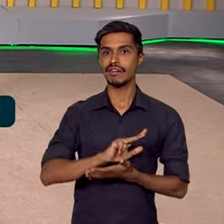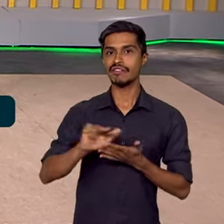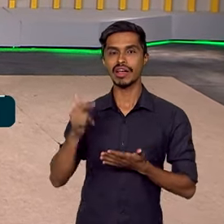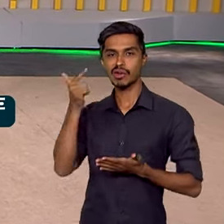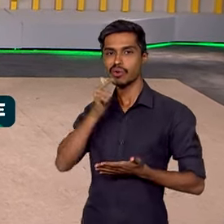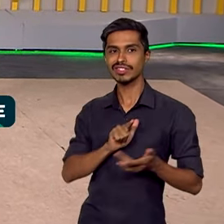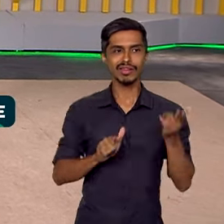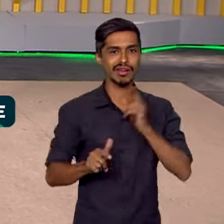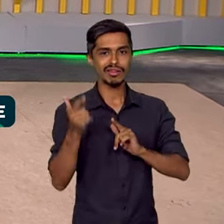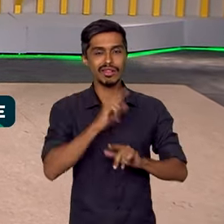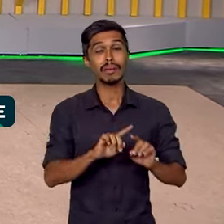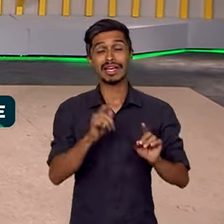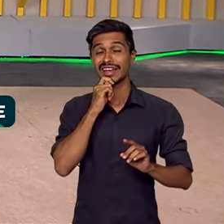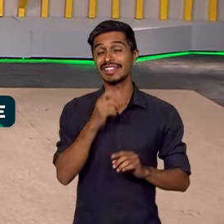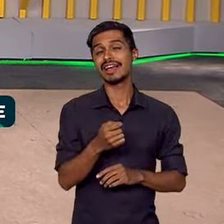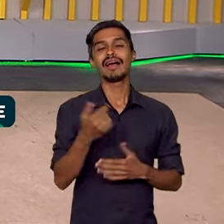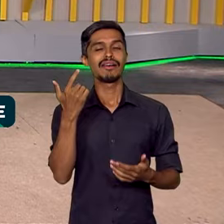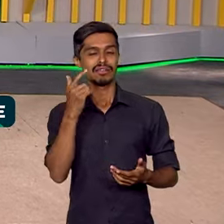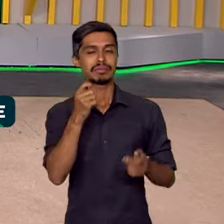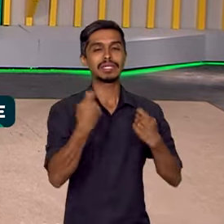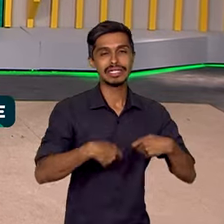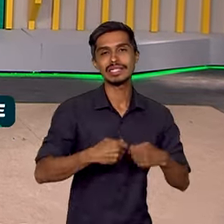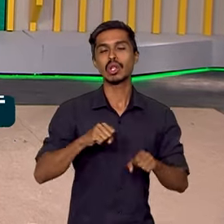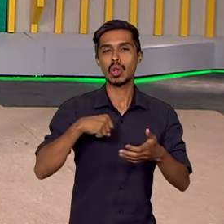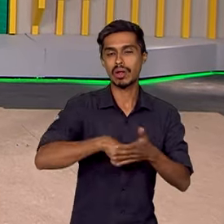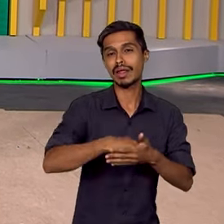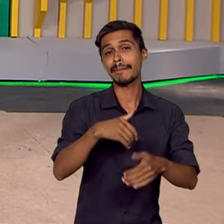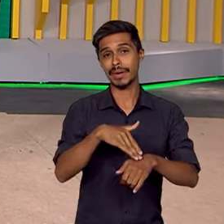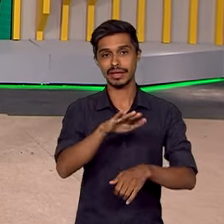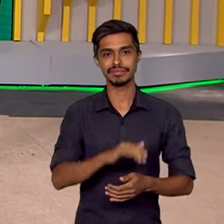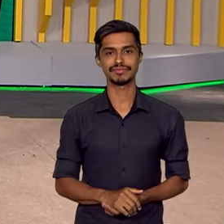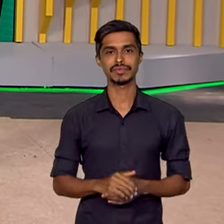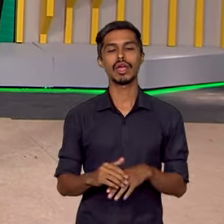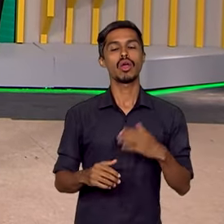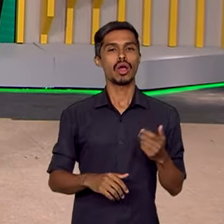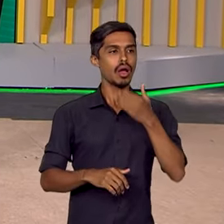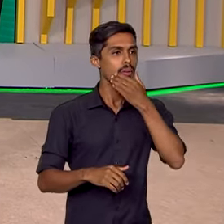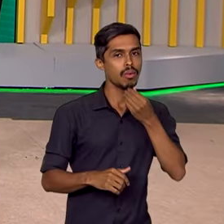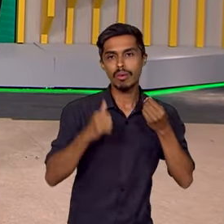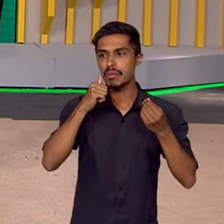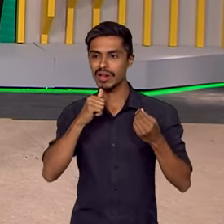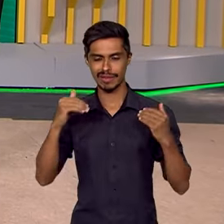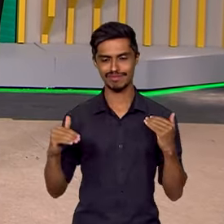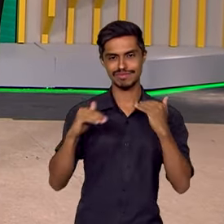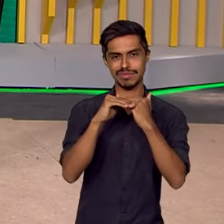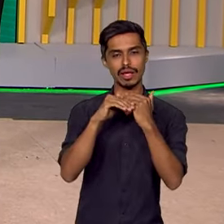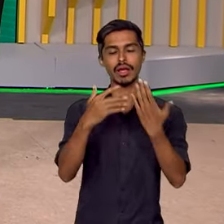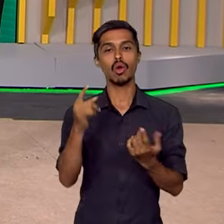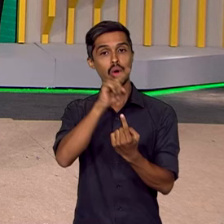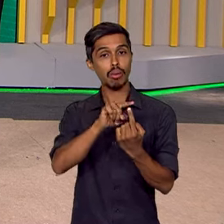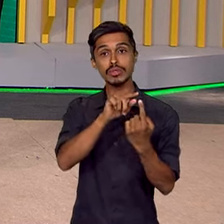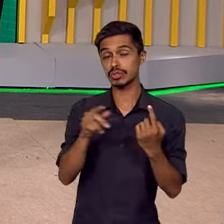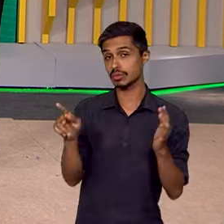conquistado, mas muita coisa ainda falta para ser alcançada. A igualdade entre homens e mulheres é um dos objetivos a